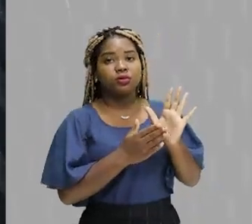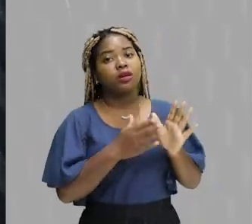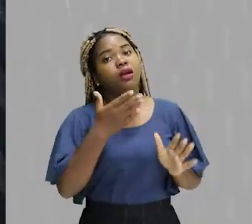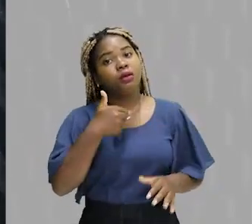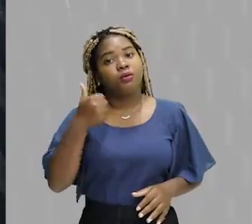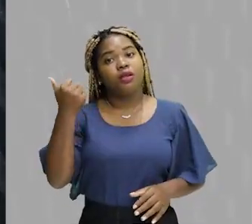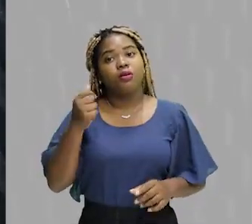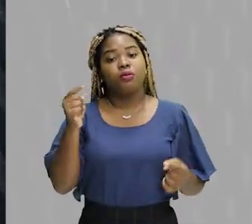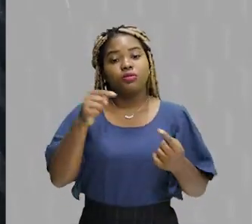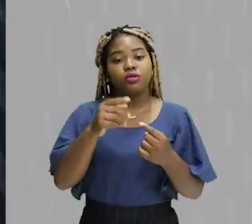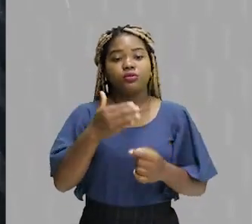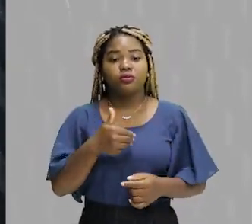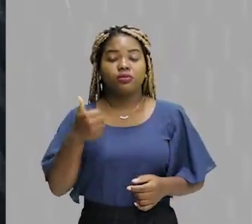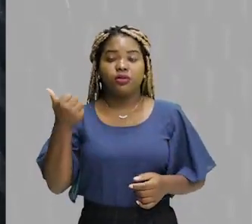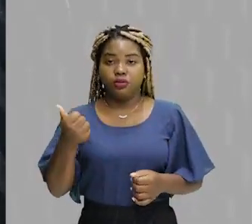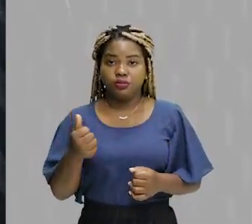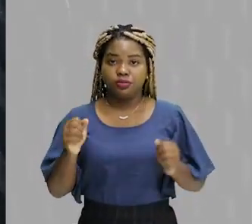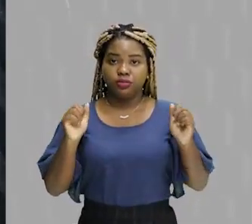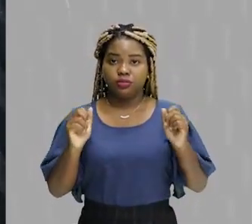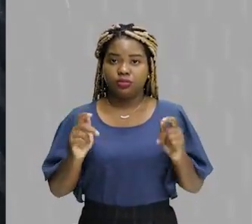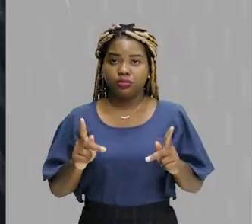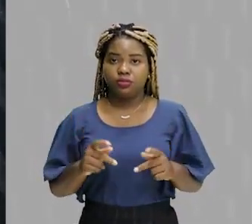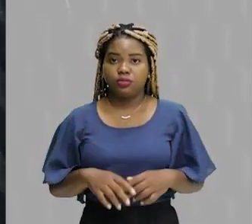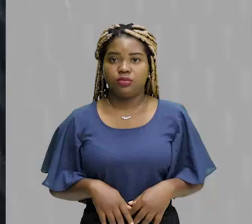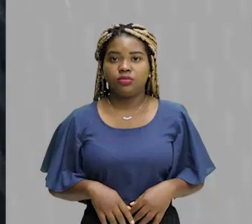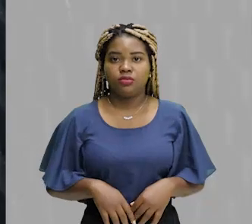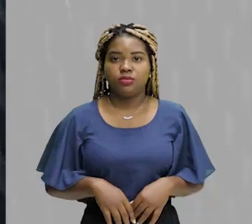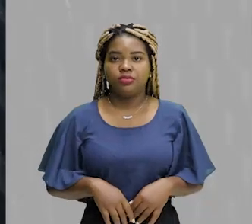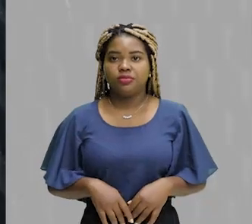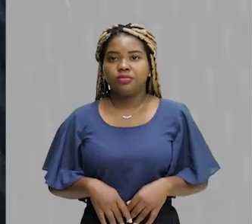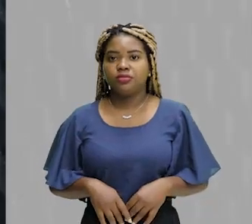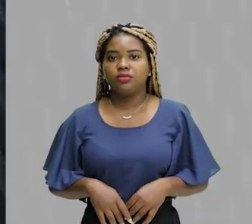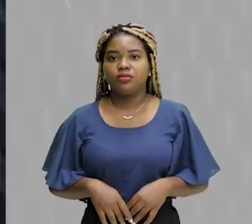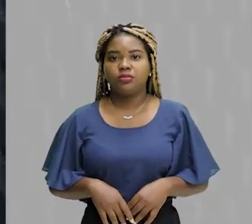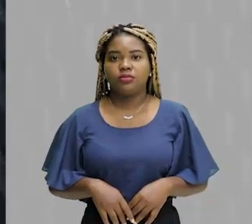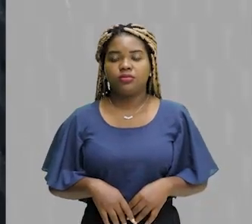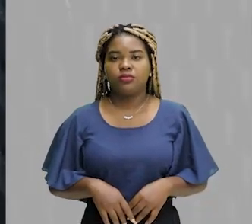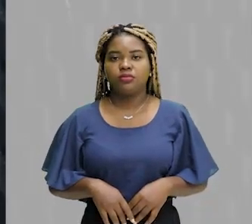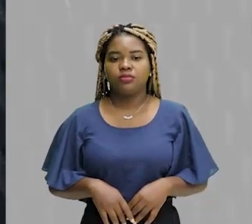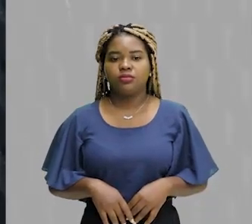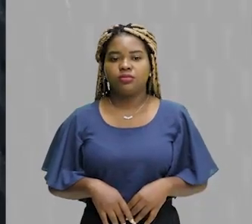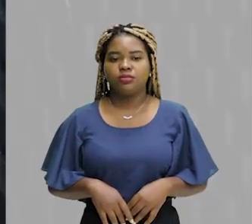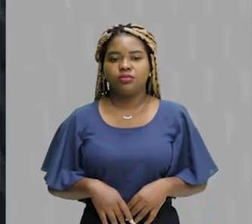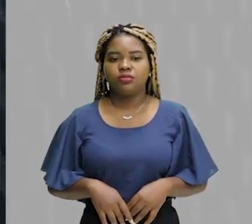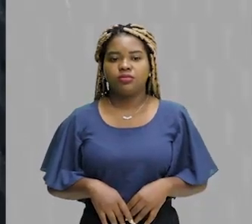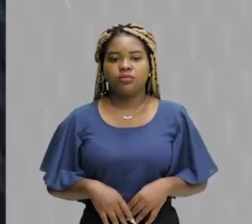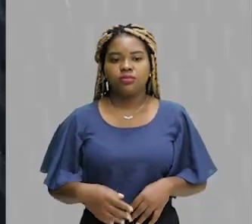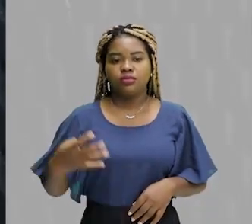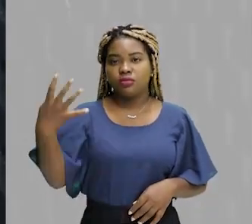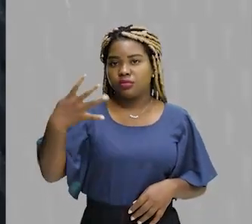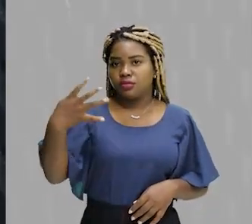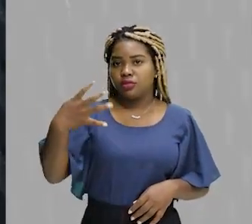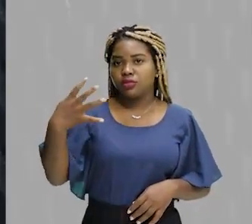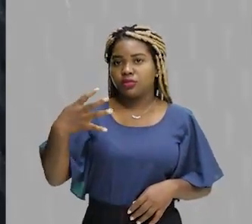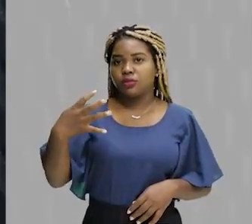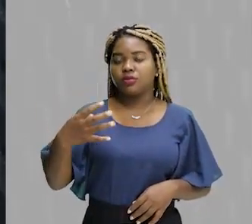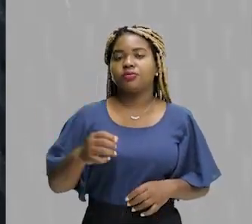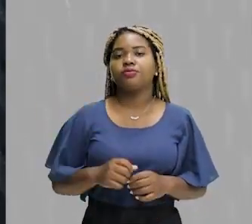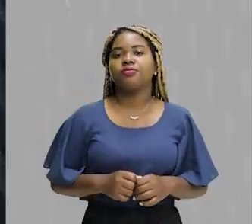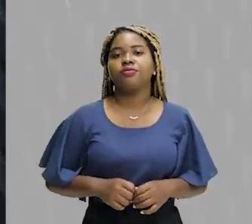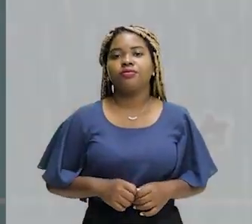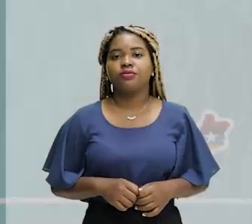se encaixar melhor. Ela vai estar mais aprazível para a gente nesse processo. Ok? Vamos fazer a quarta questão.